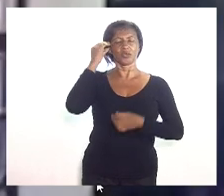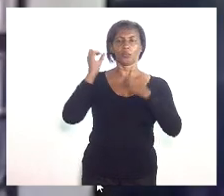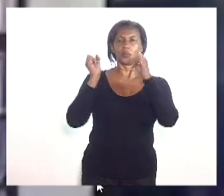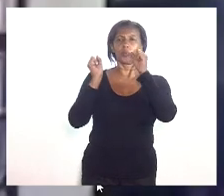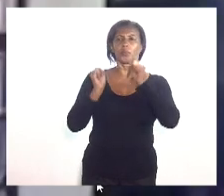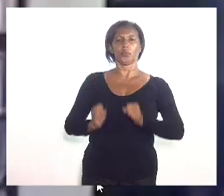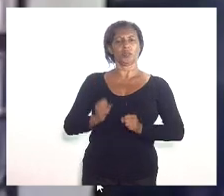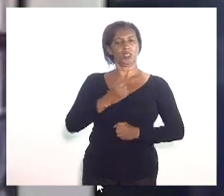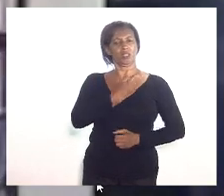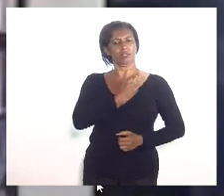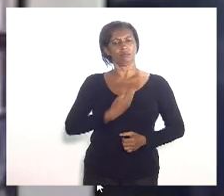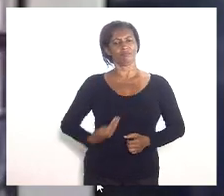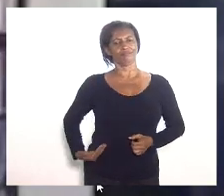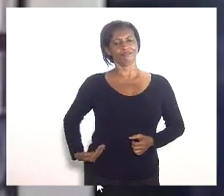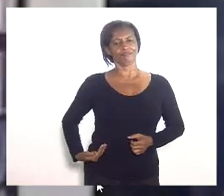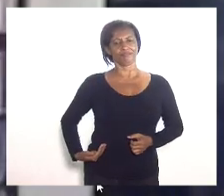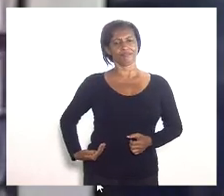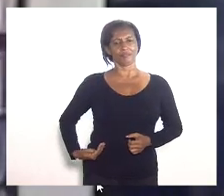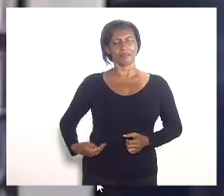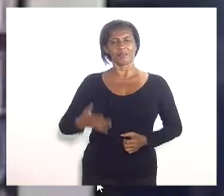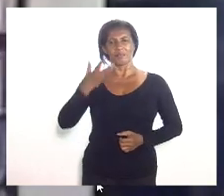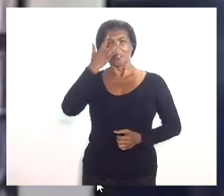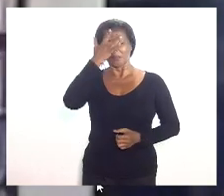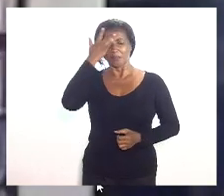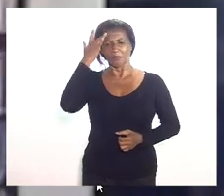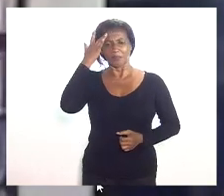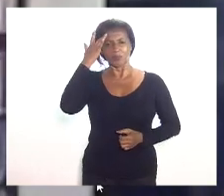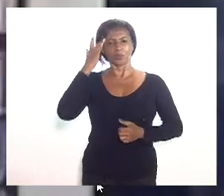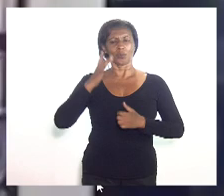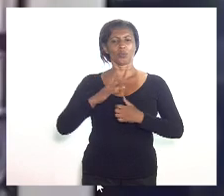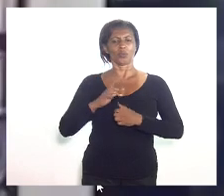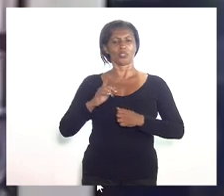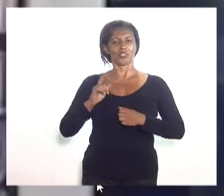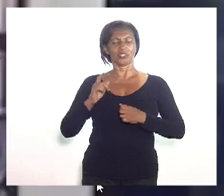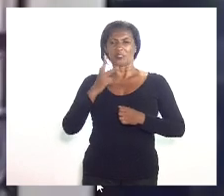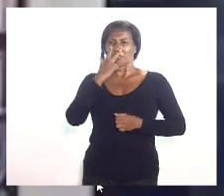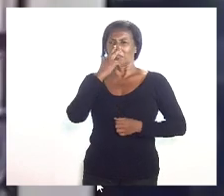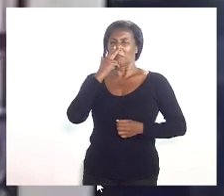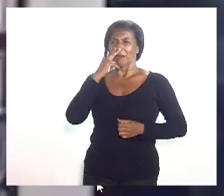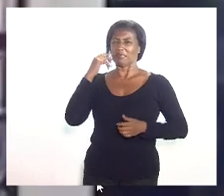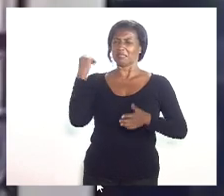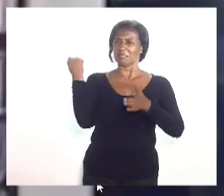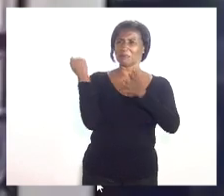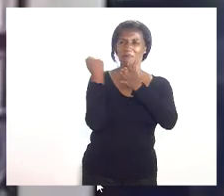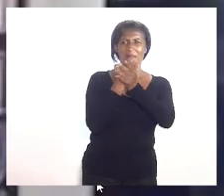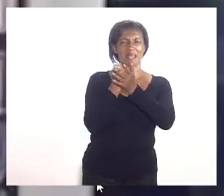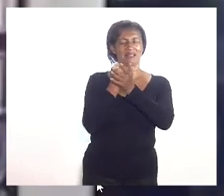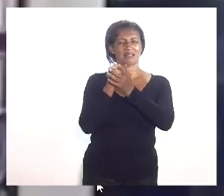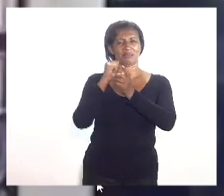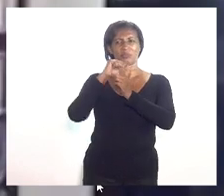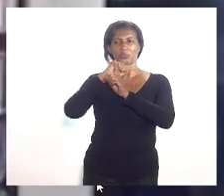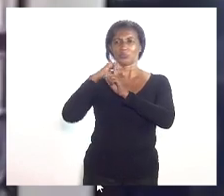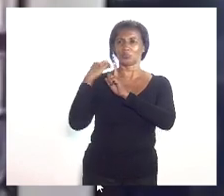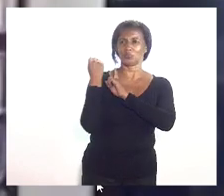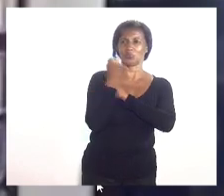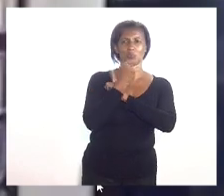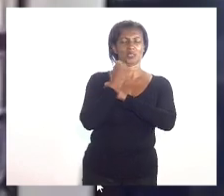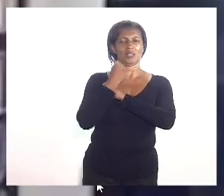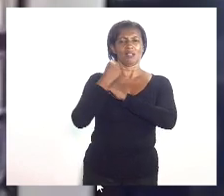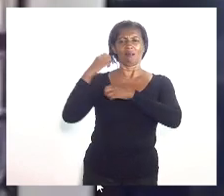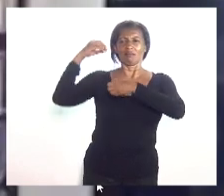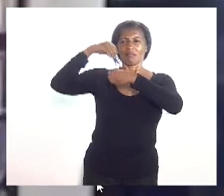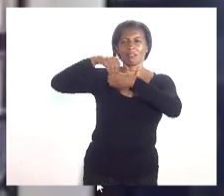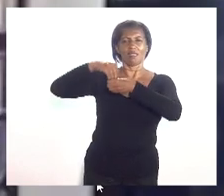públicos, que constituem exatamente a mancha social dentro das cidades